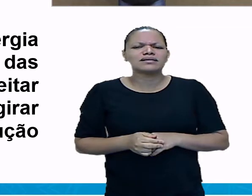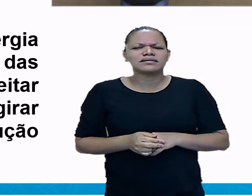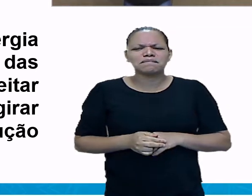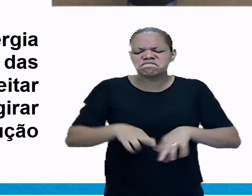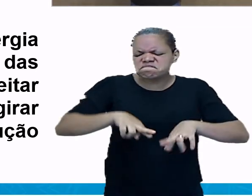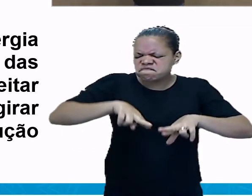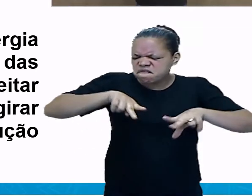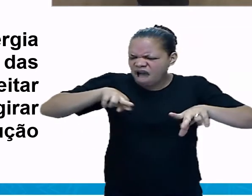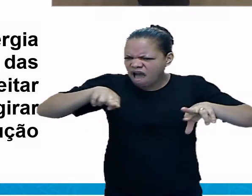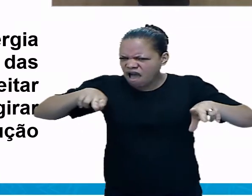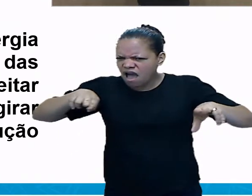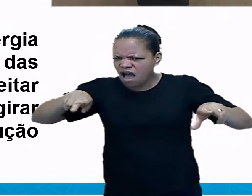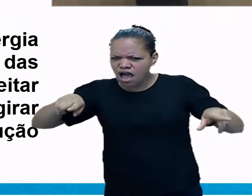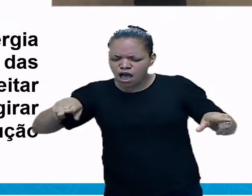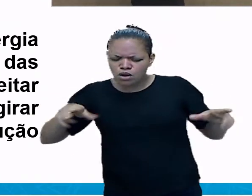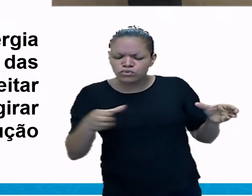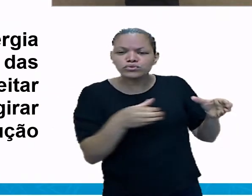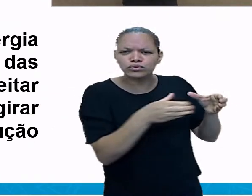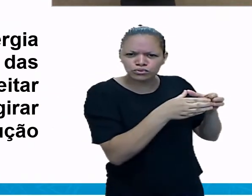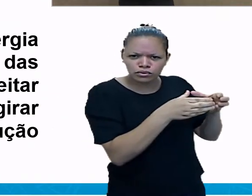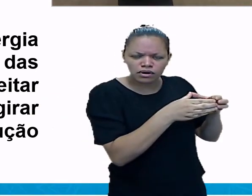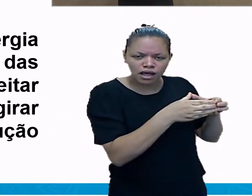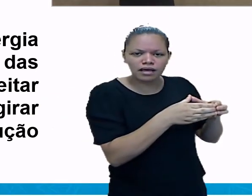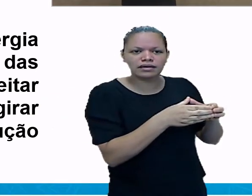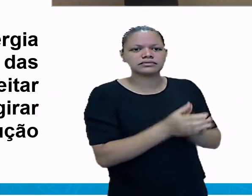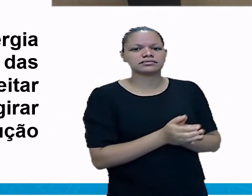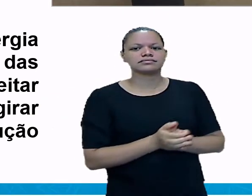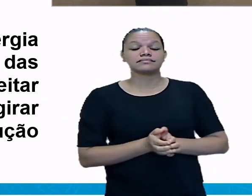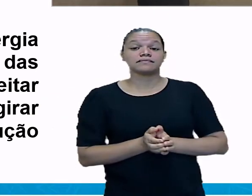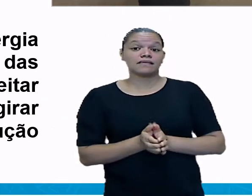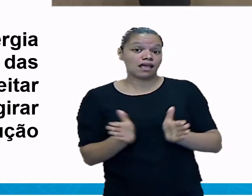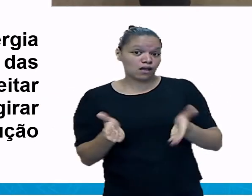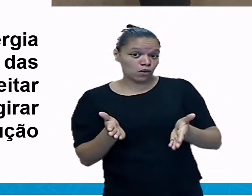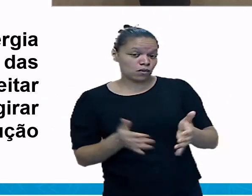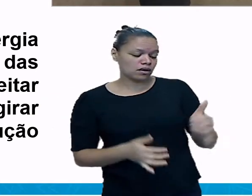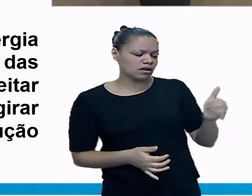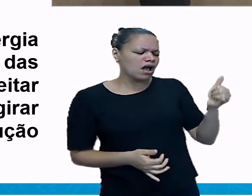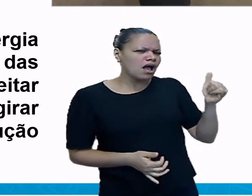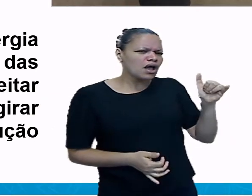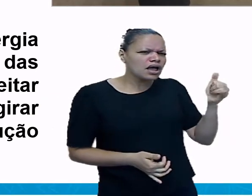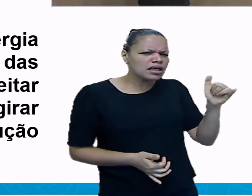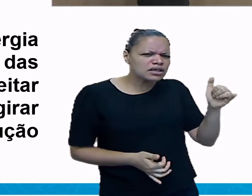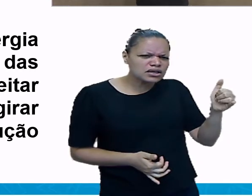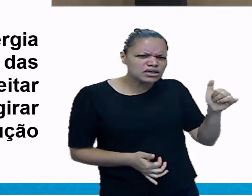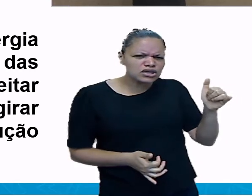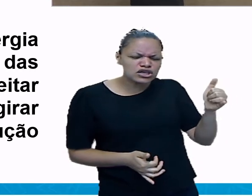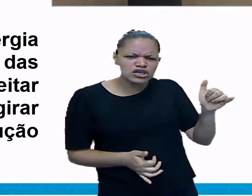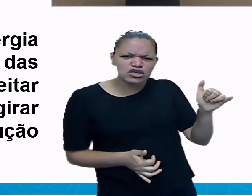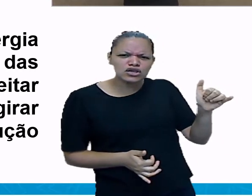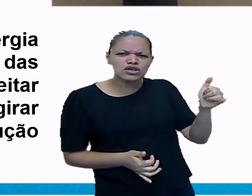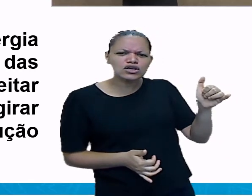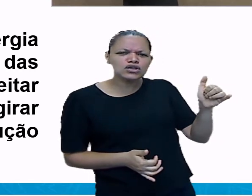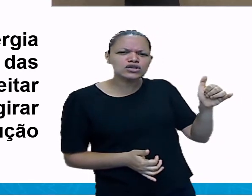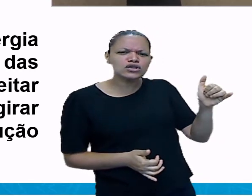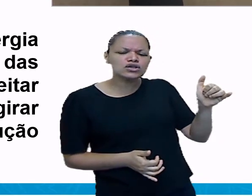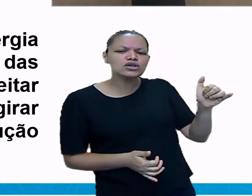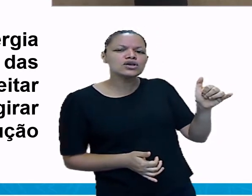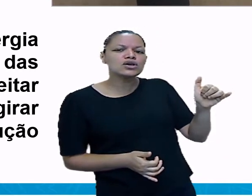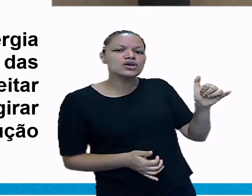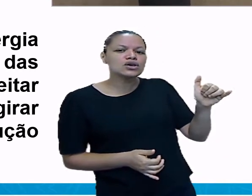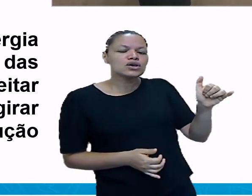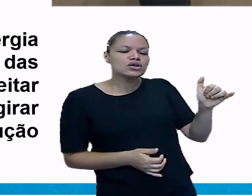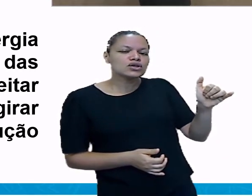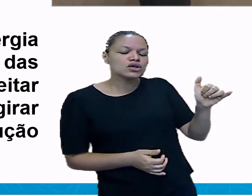a energia proveniente do movimento das massas de ar. Pode-se aproveitar a força dos ventos para